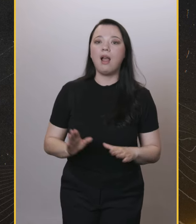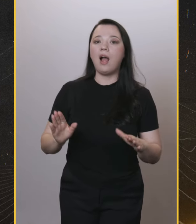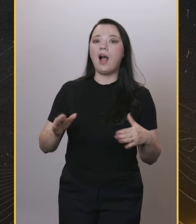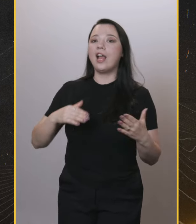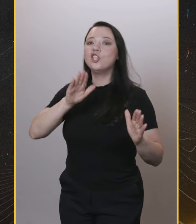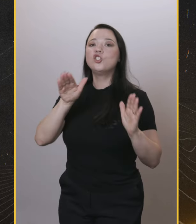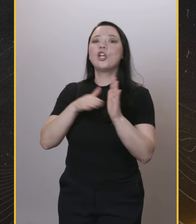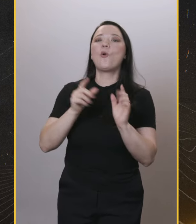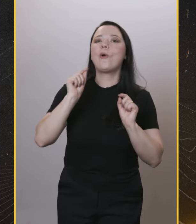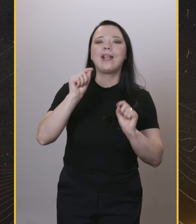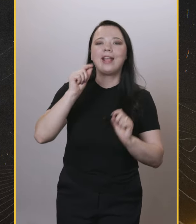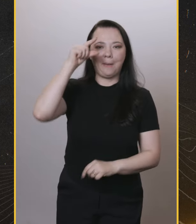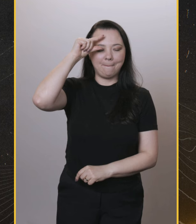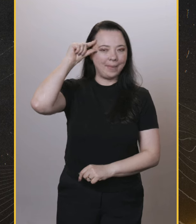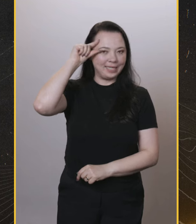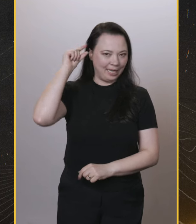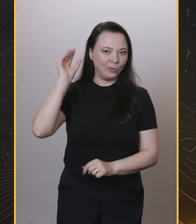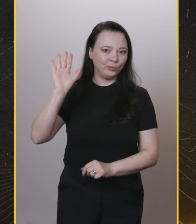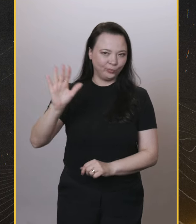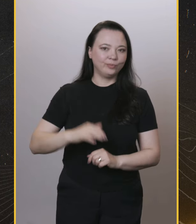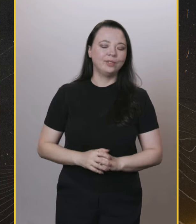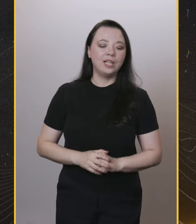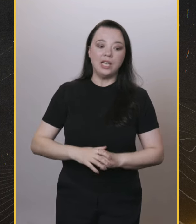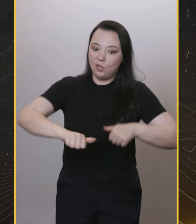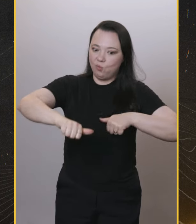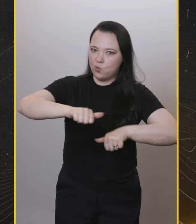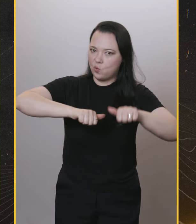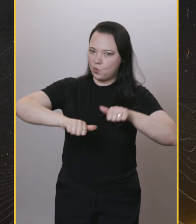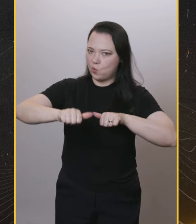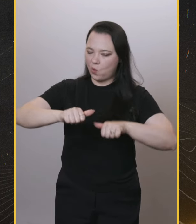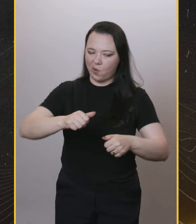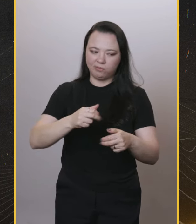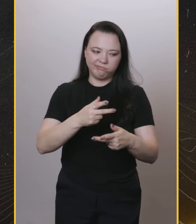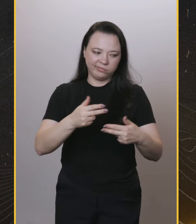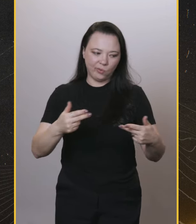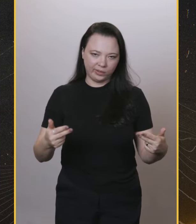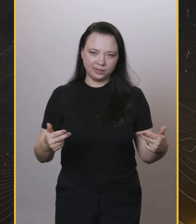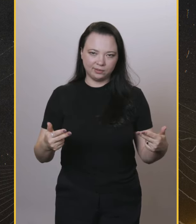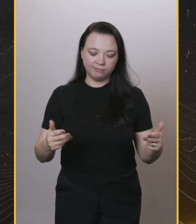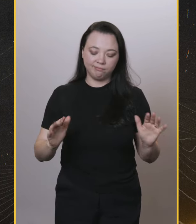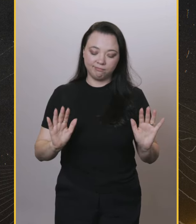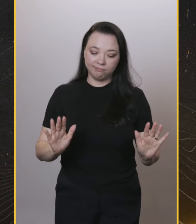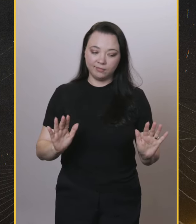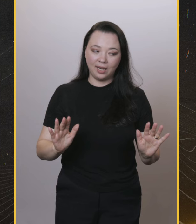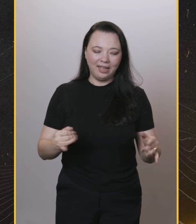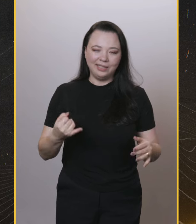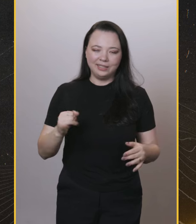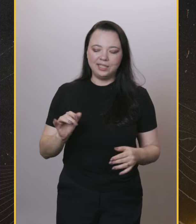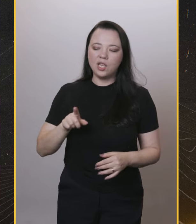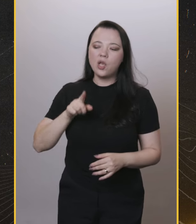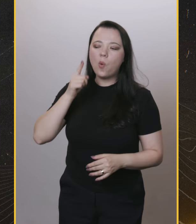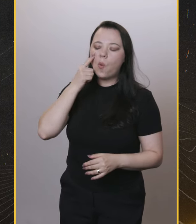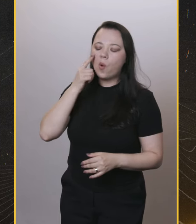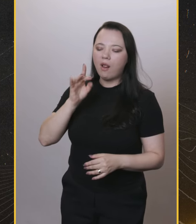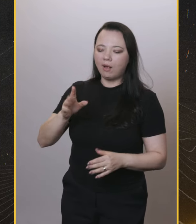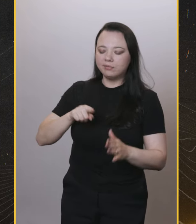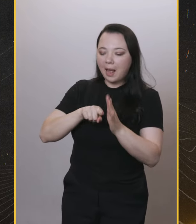voto de direita. Ou um voto meio antissistema, de certa forma, talvez. E aí, o Pablo Marçal